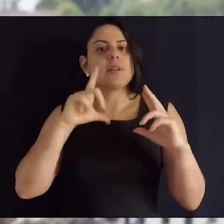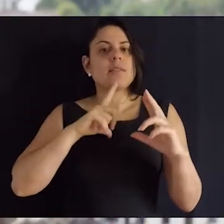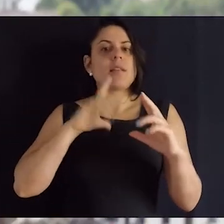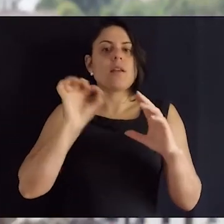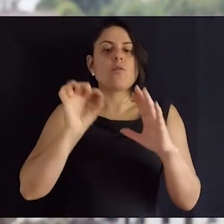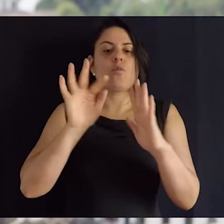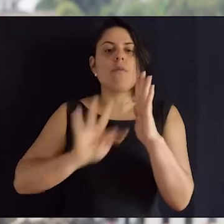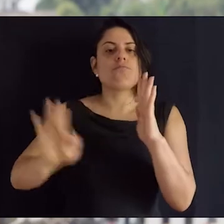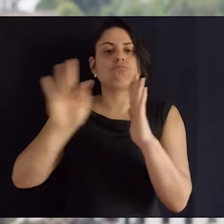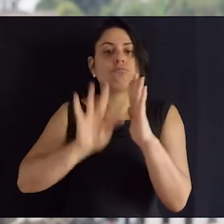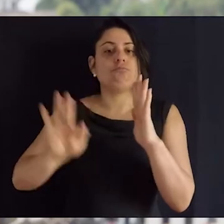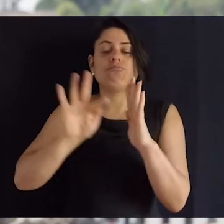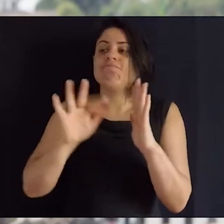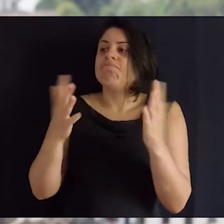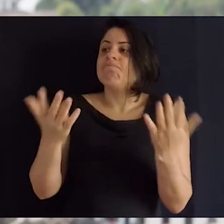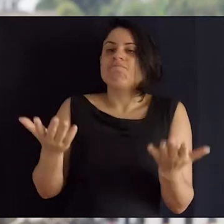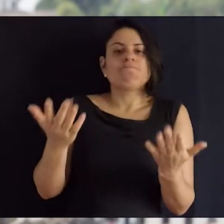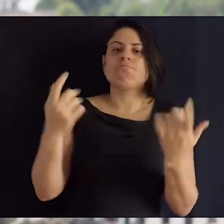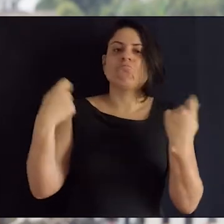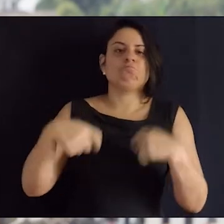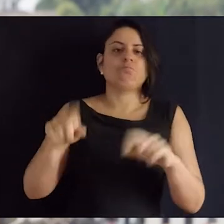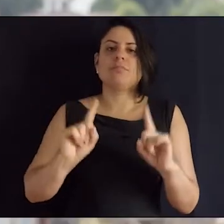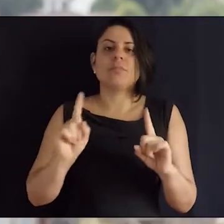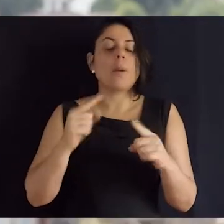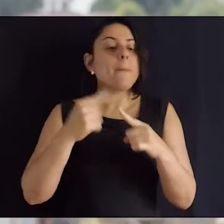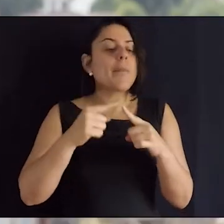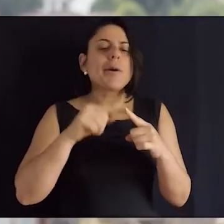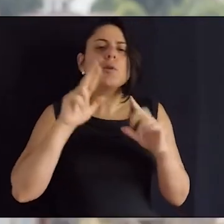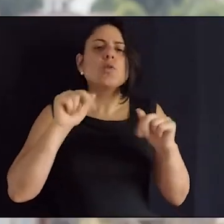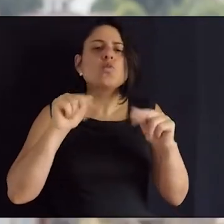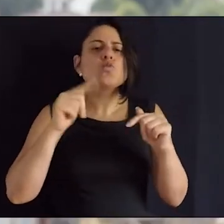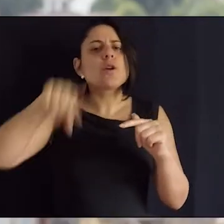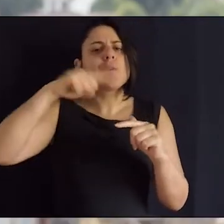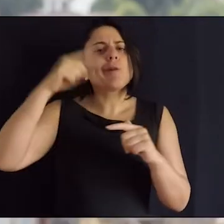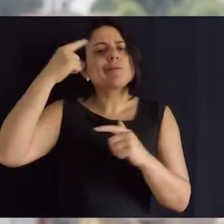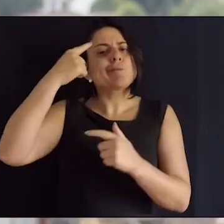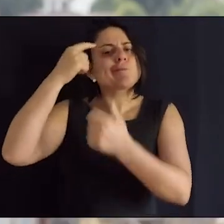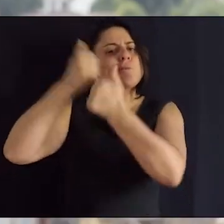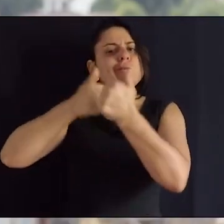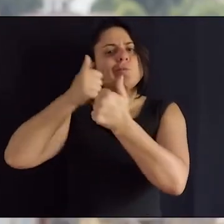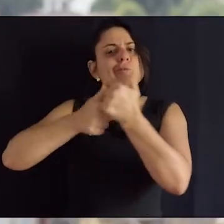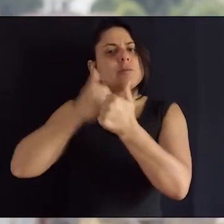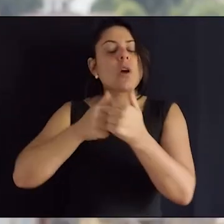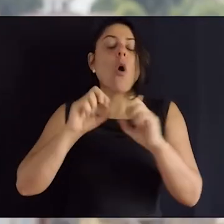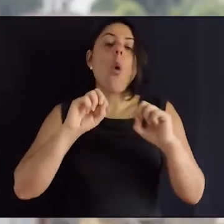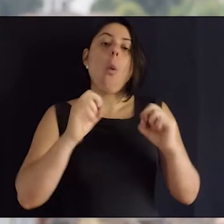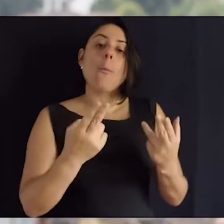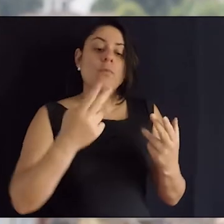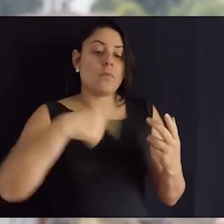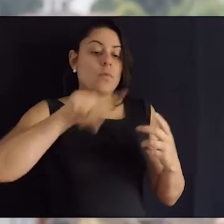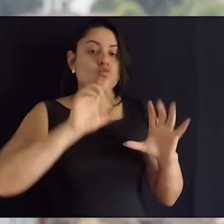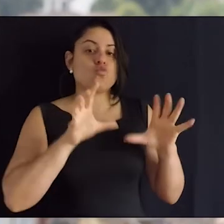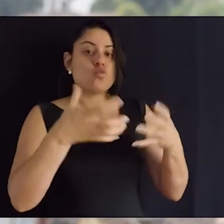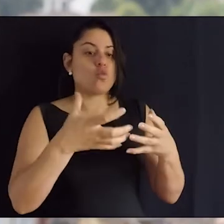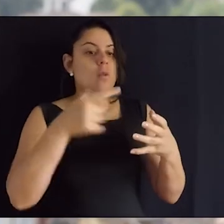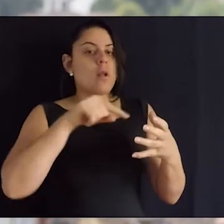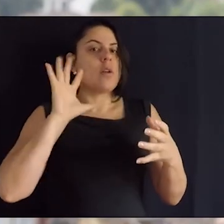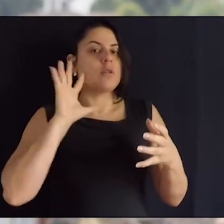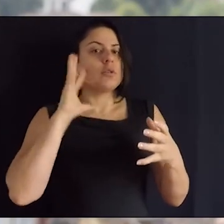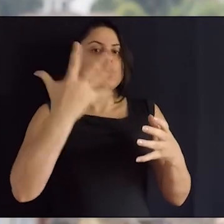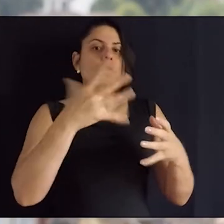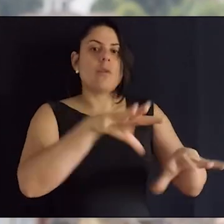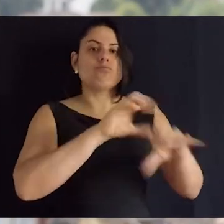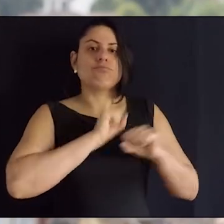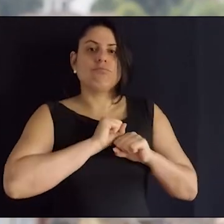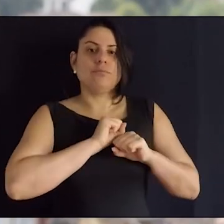Estado, vêm de um formalismo que não nos cabe, pois nunca nos pensou, a não ser por aquelas de nós que resolveram